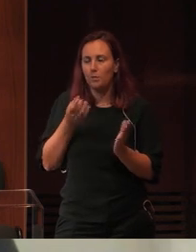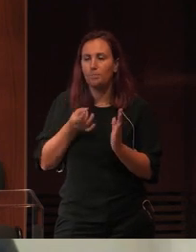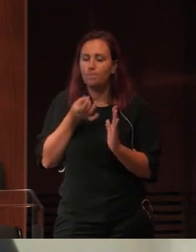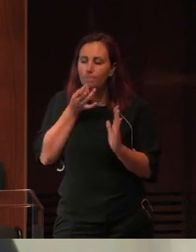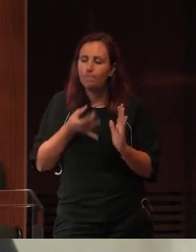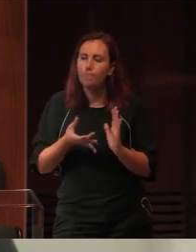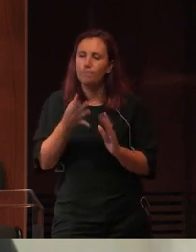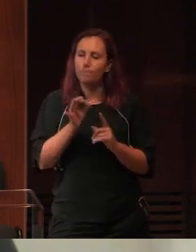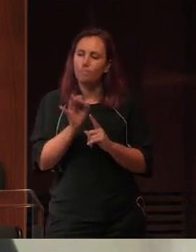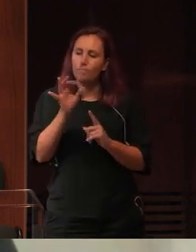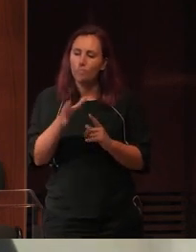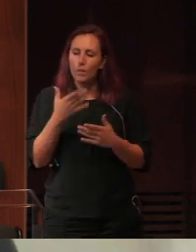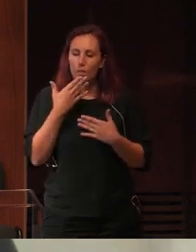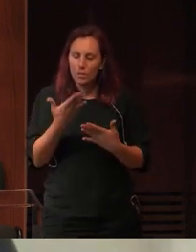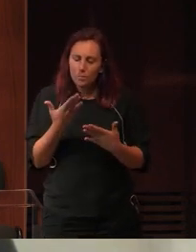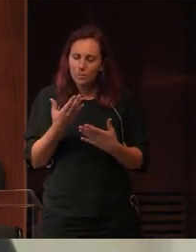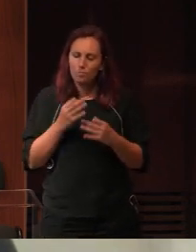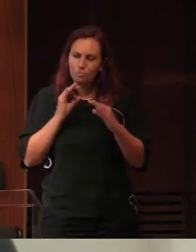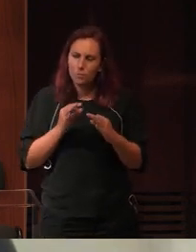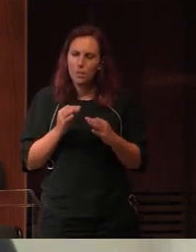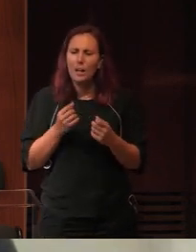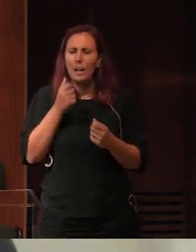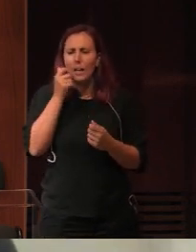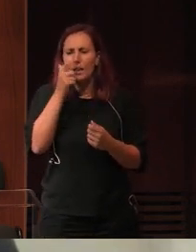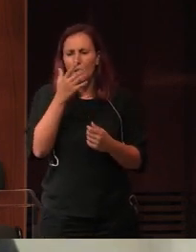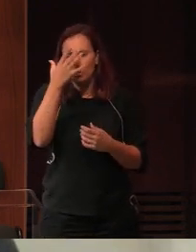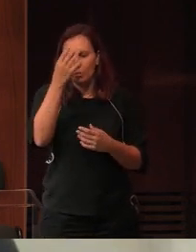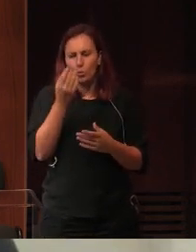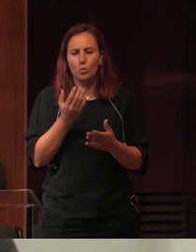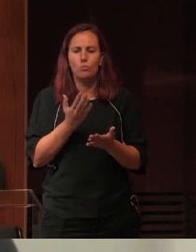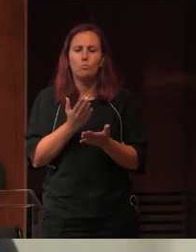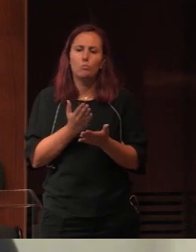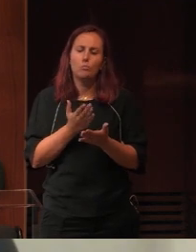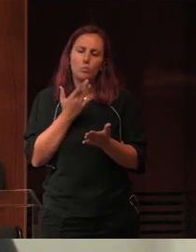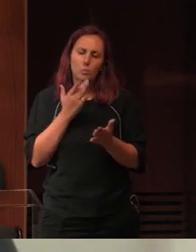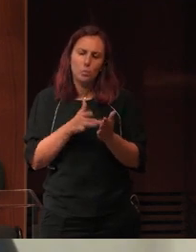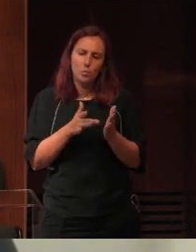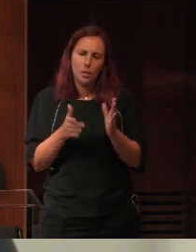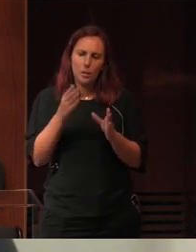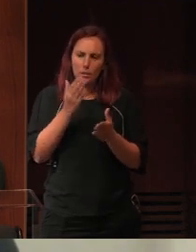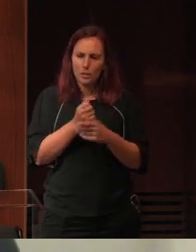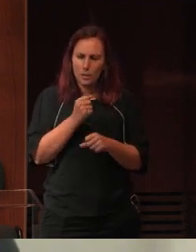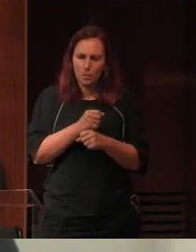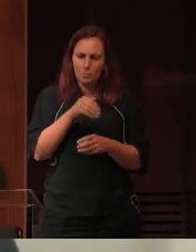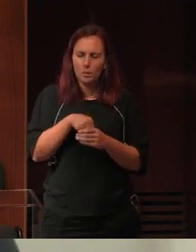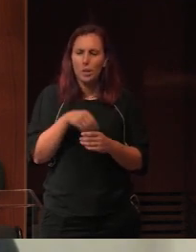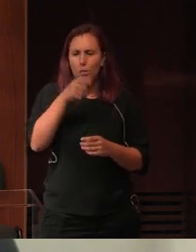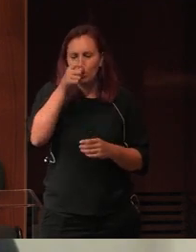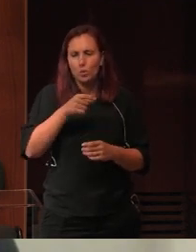o meu profundo agradecimento aos professores bibliotecários que são os principais